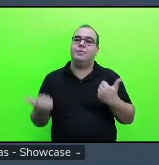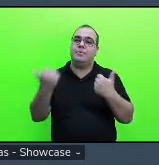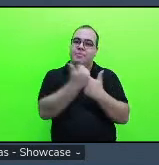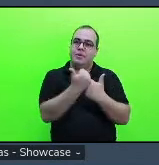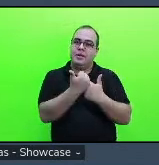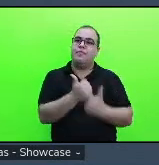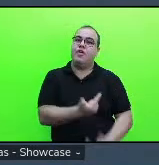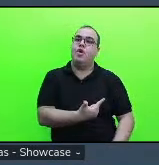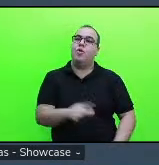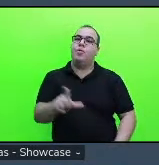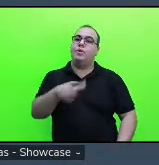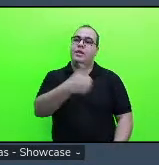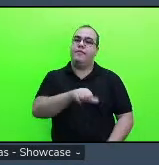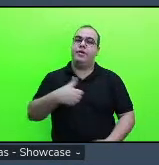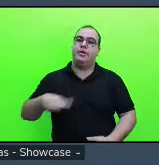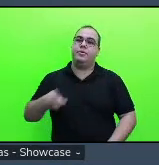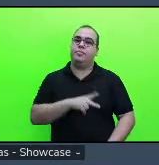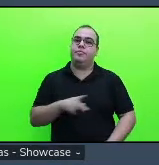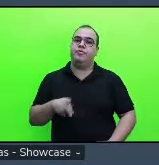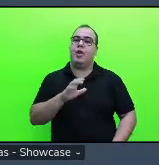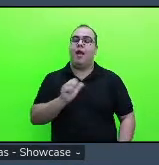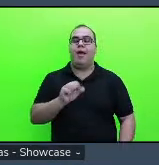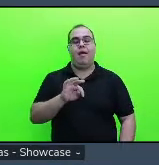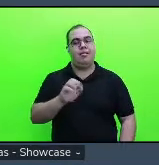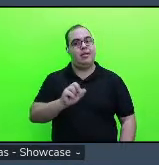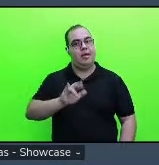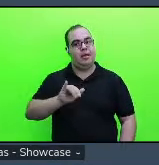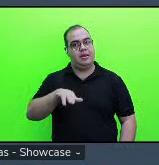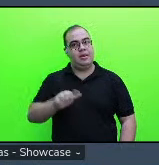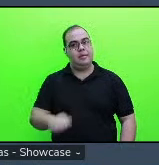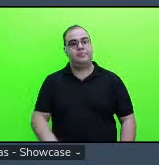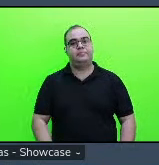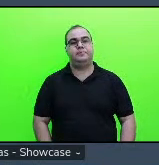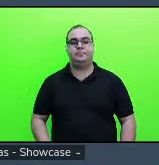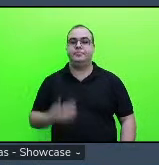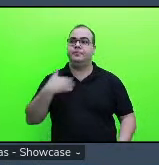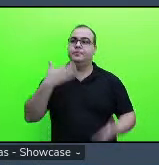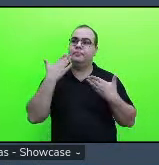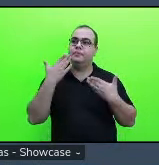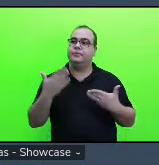avaliadora professora Catarina para ela ter essas considerações obrigado Tássia